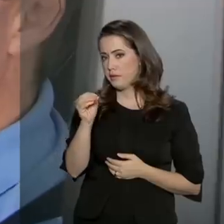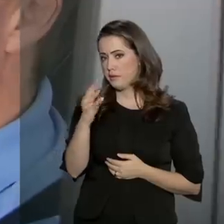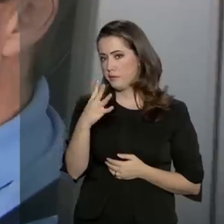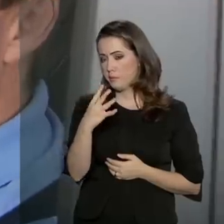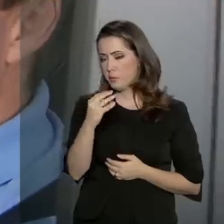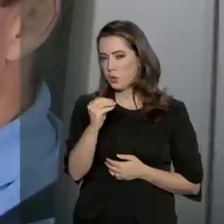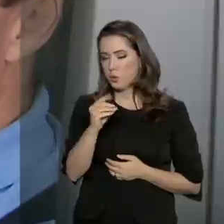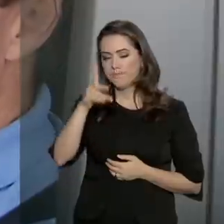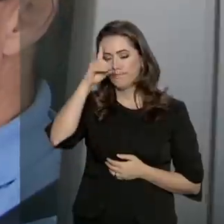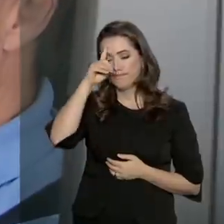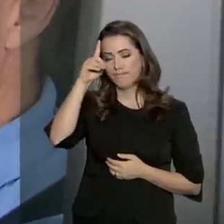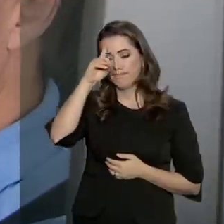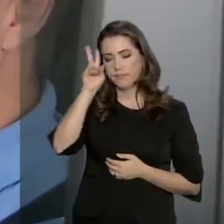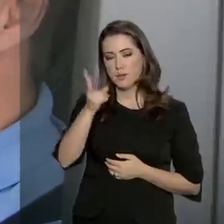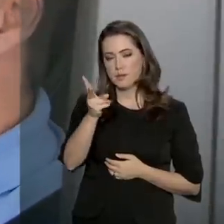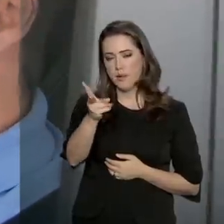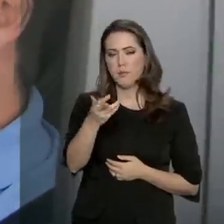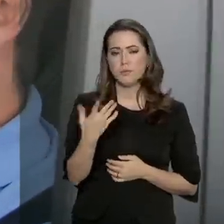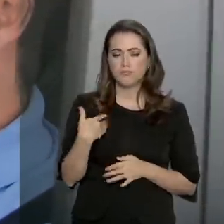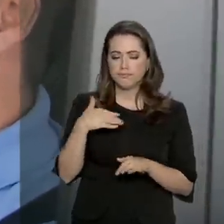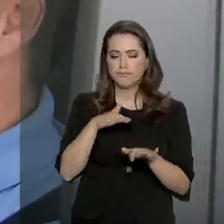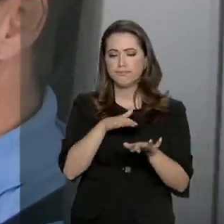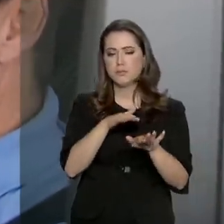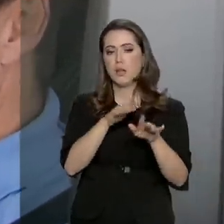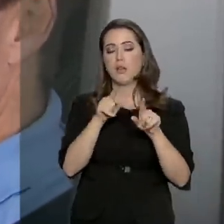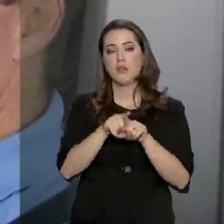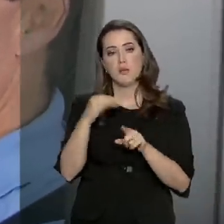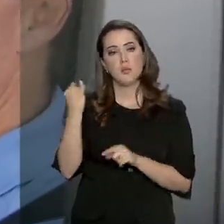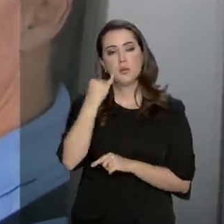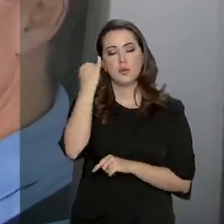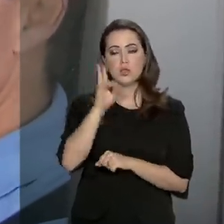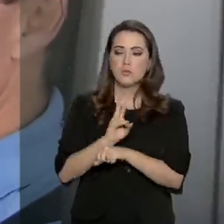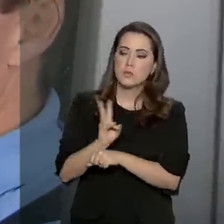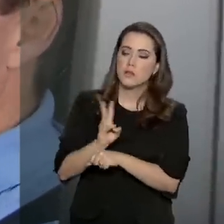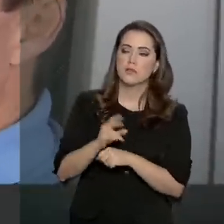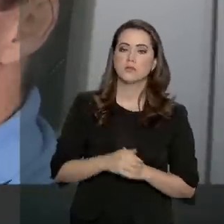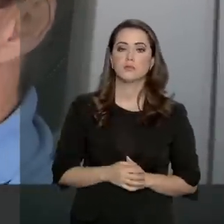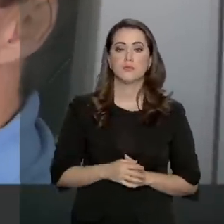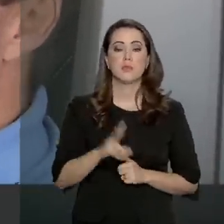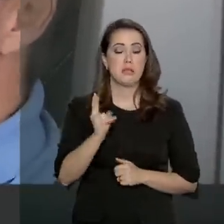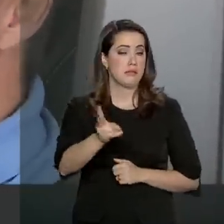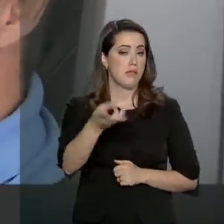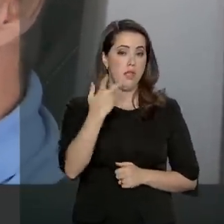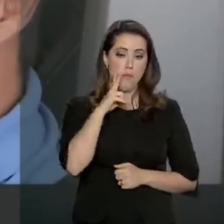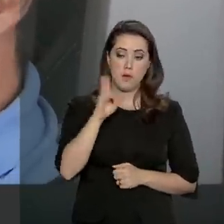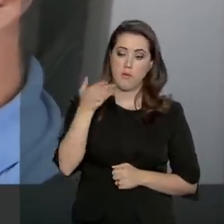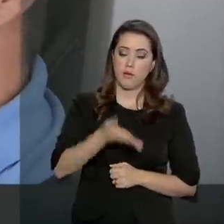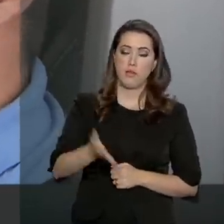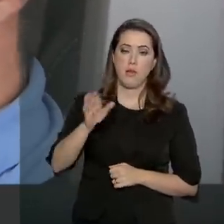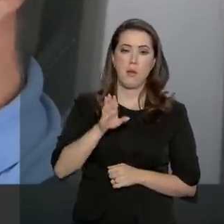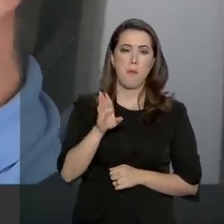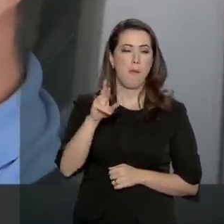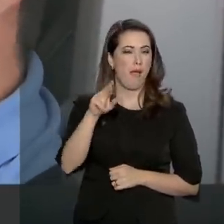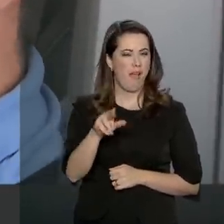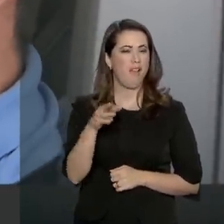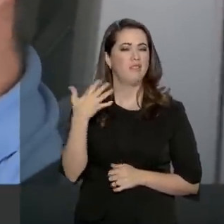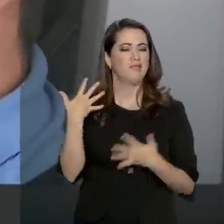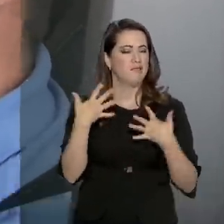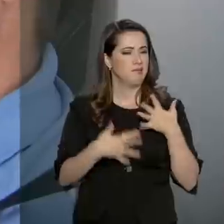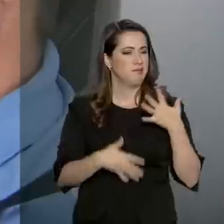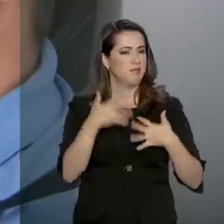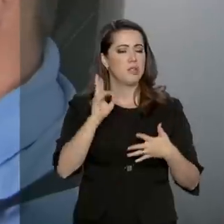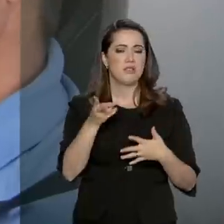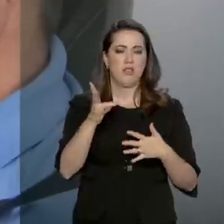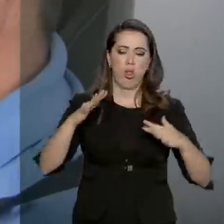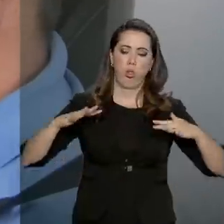dia e acha importante o aumento na fiscalização. Praticamente todo dia eu pego essa BR aqui. É uma BR muito complicada, que sempre tem